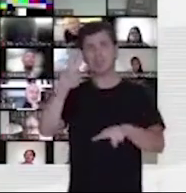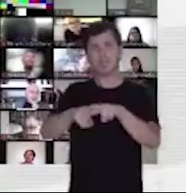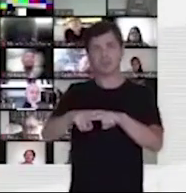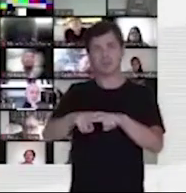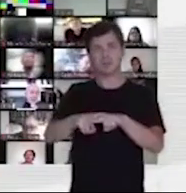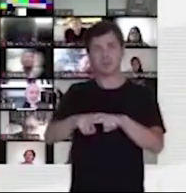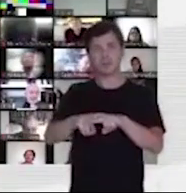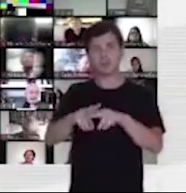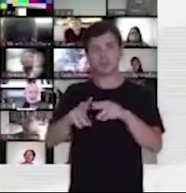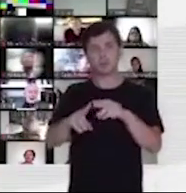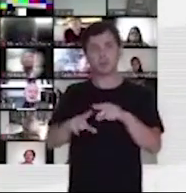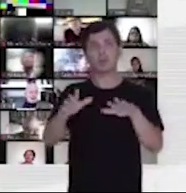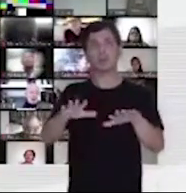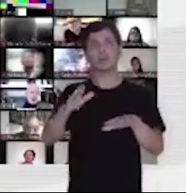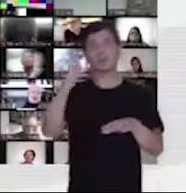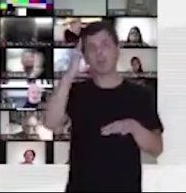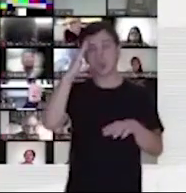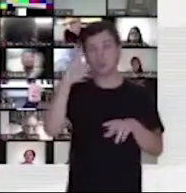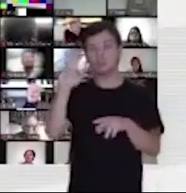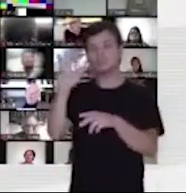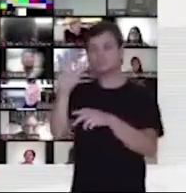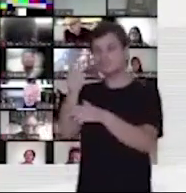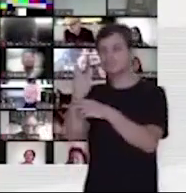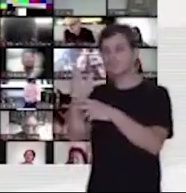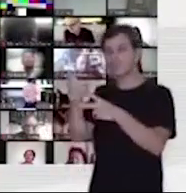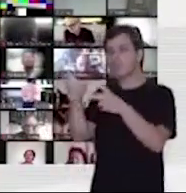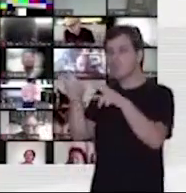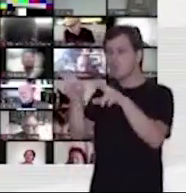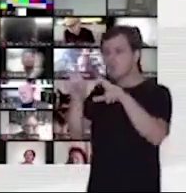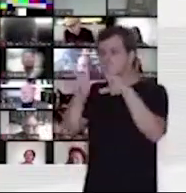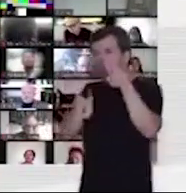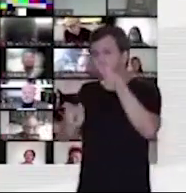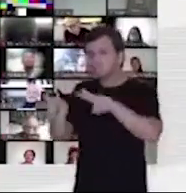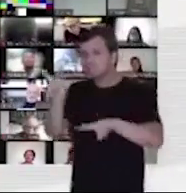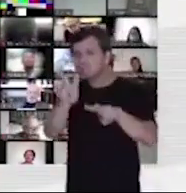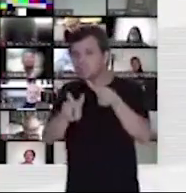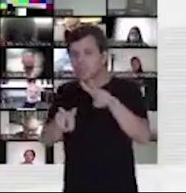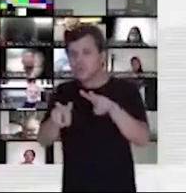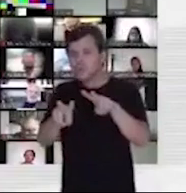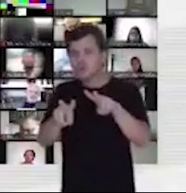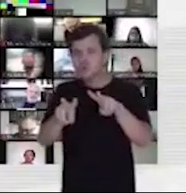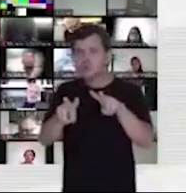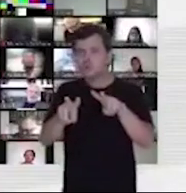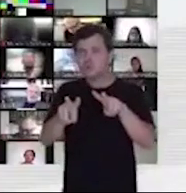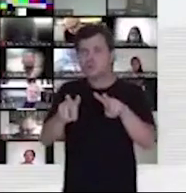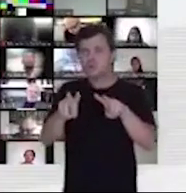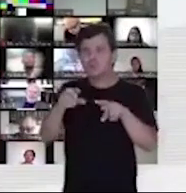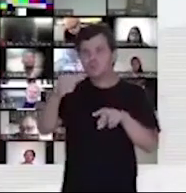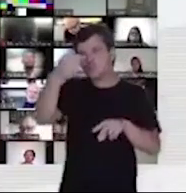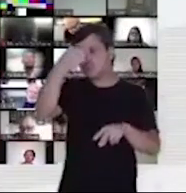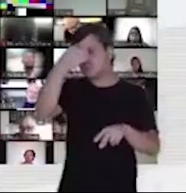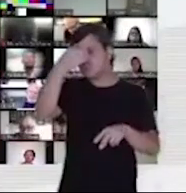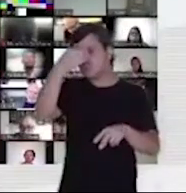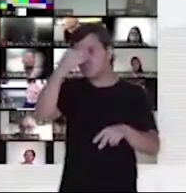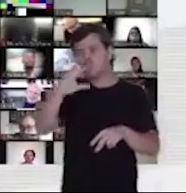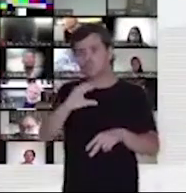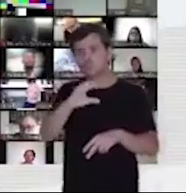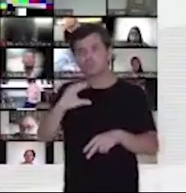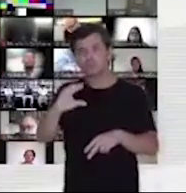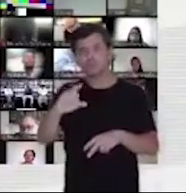aprendi, inclusive, Bené, a assistir muitos cultos evangélicos pela televisão.